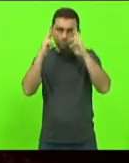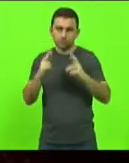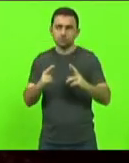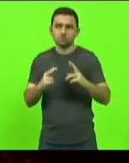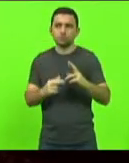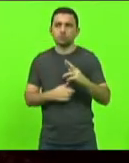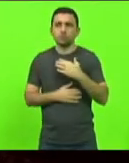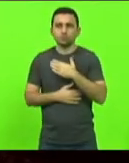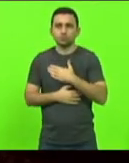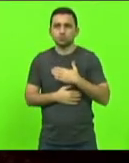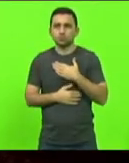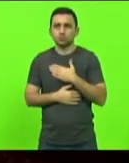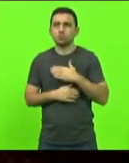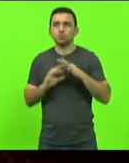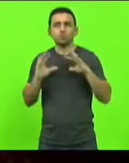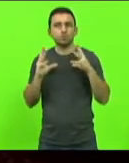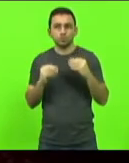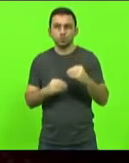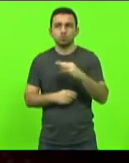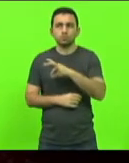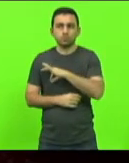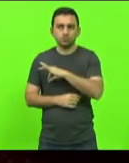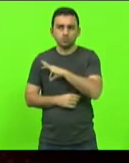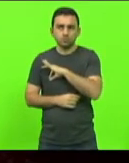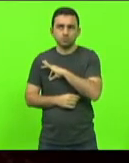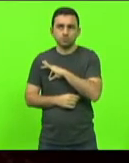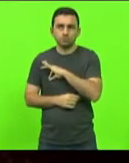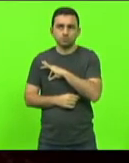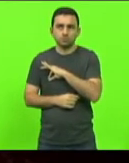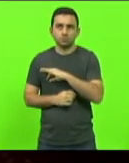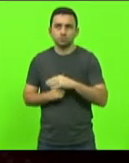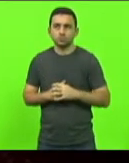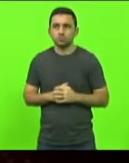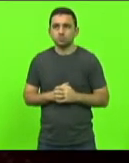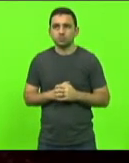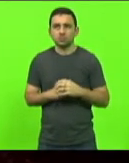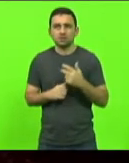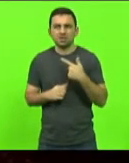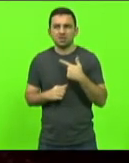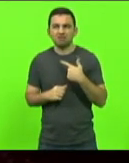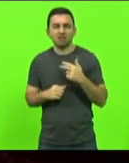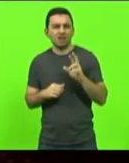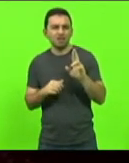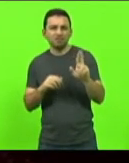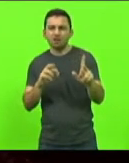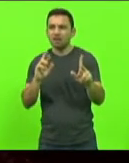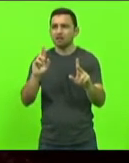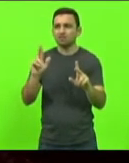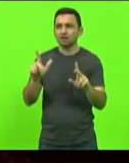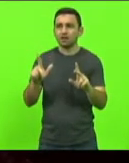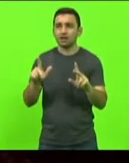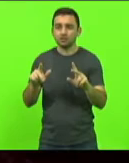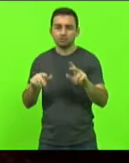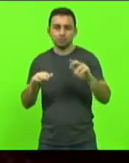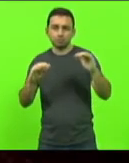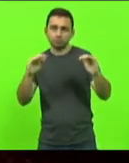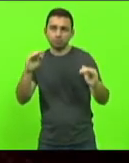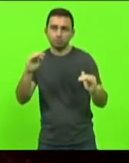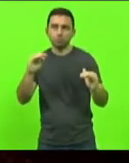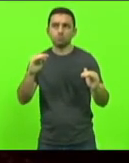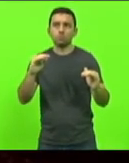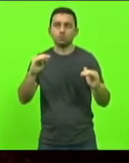por todos os policiais. Eu não faço distinção entre o soldado, o